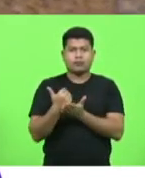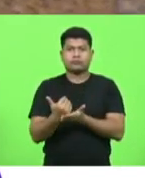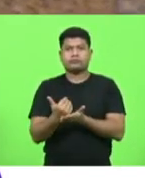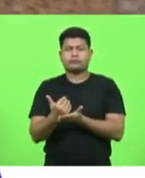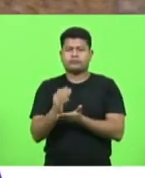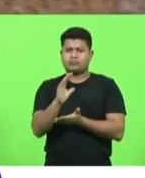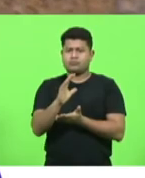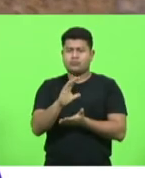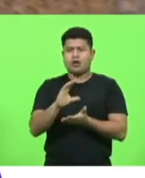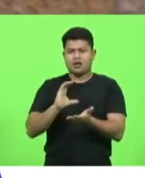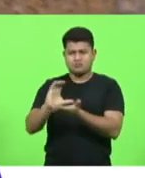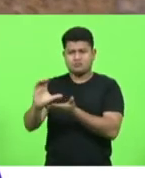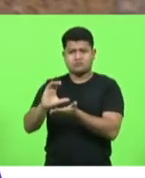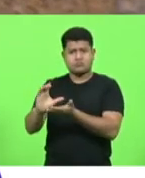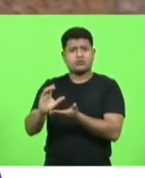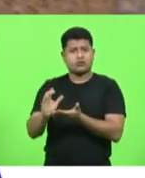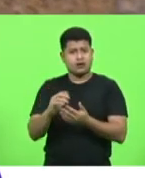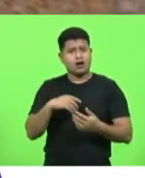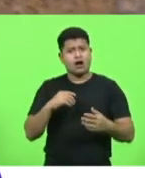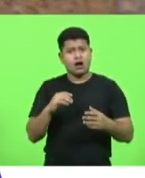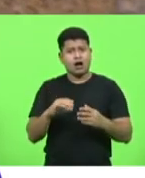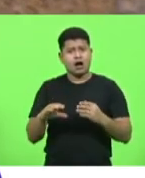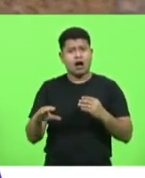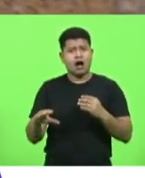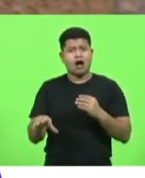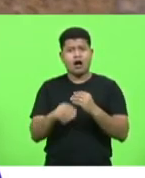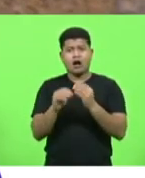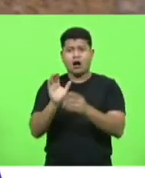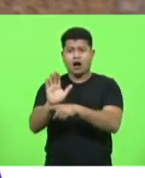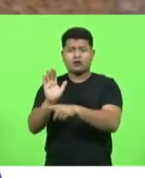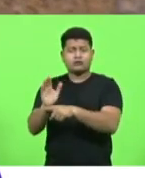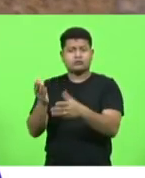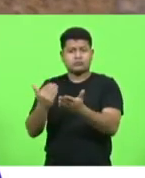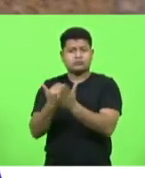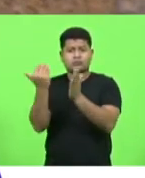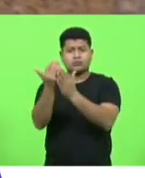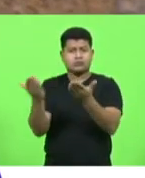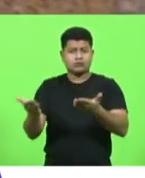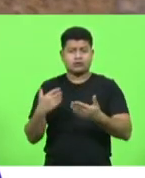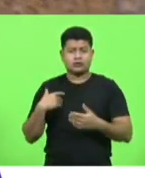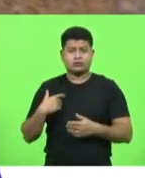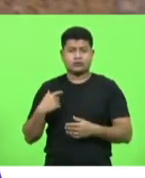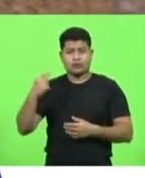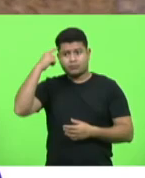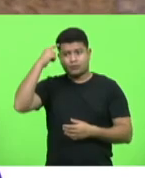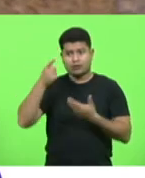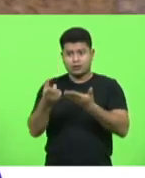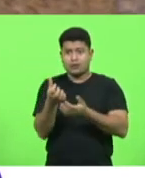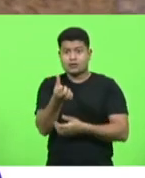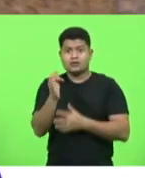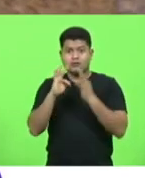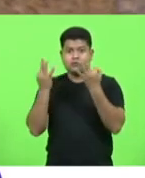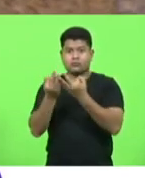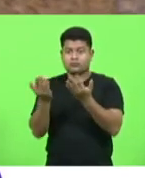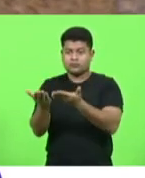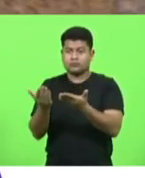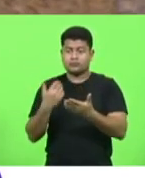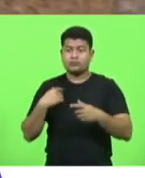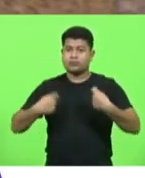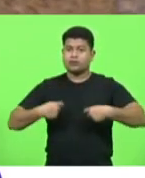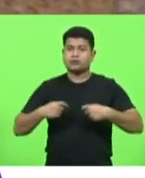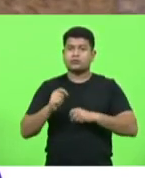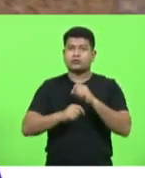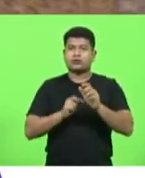por isso seja mais do que seis famílias se beneficiando exclusivamente com isso uma representatividade sindical ali